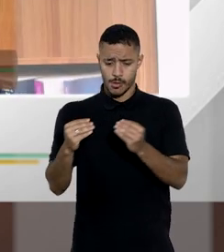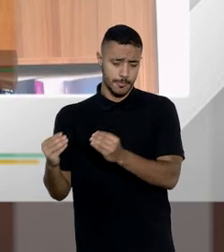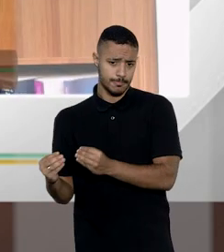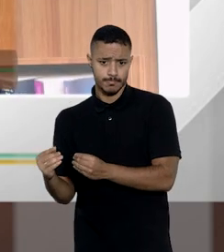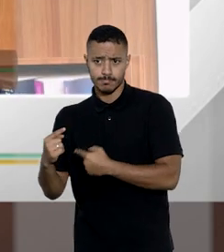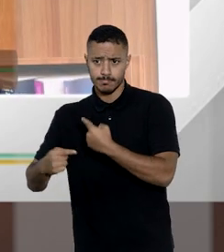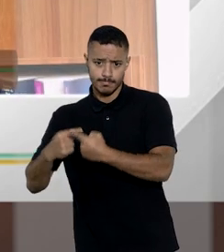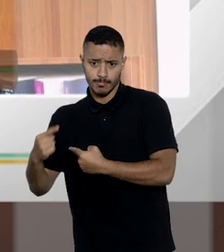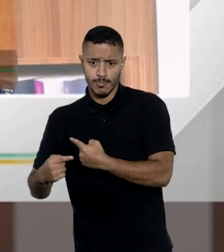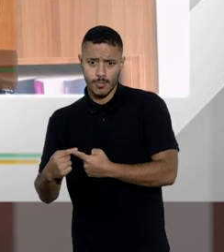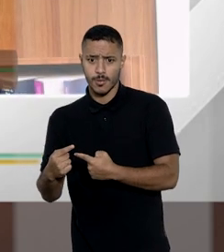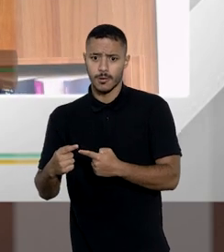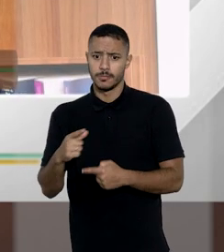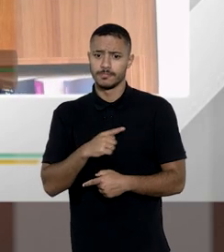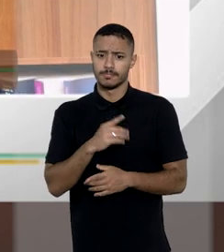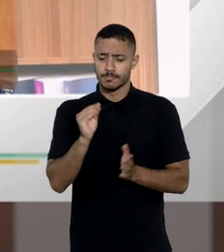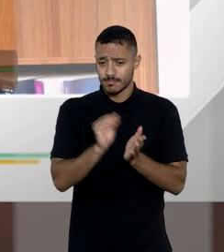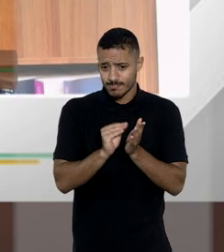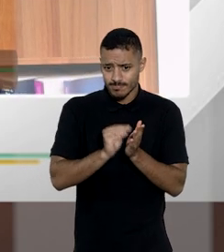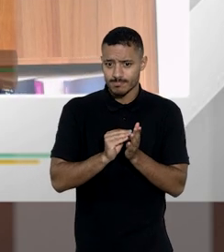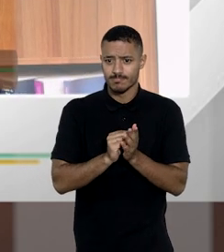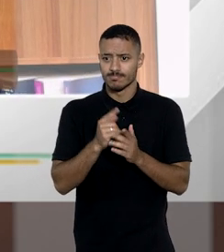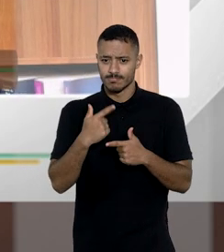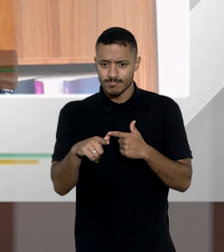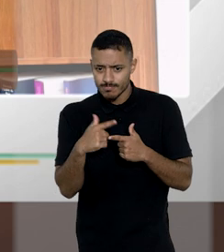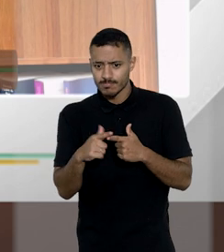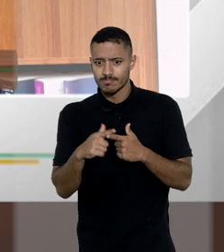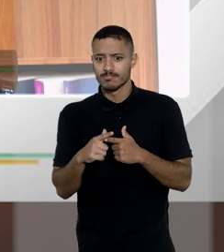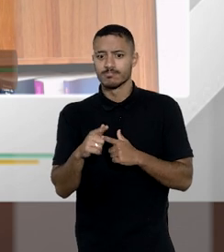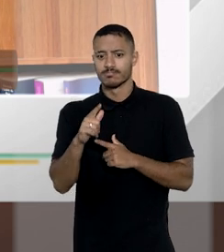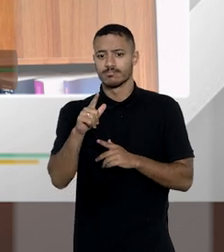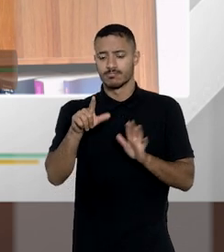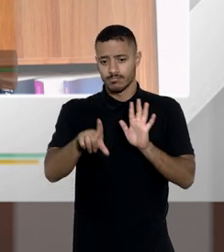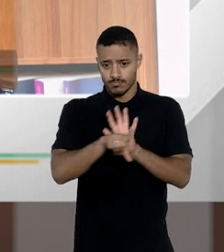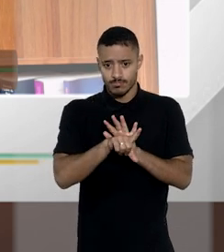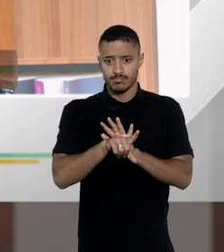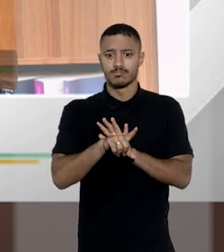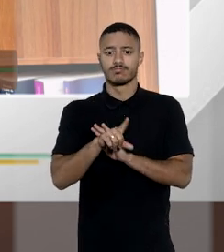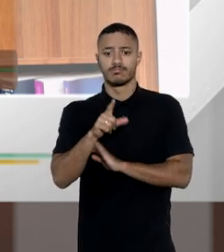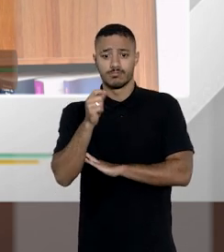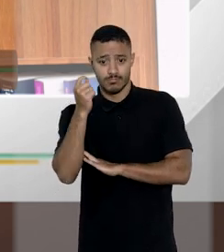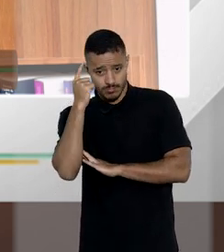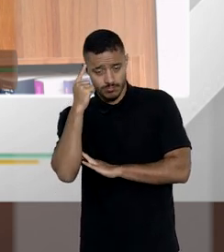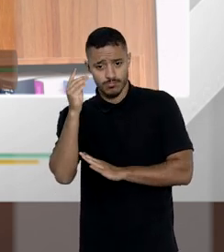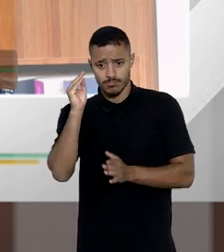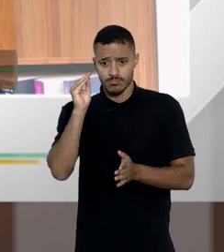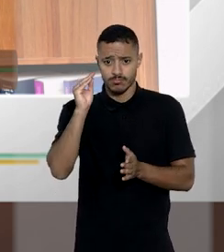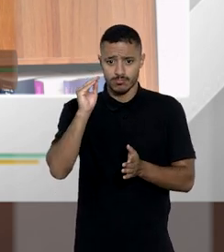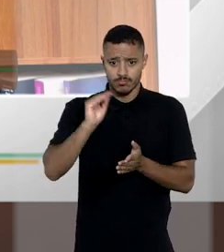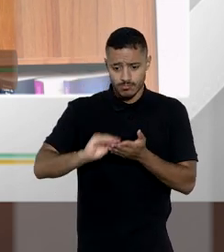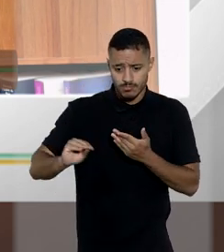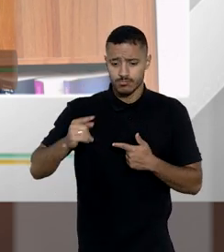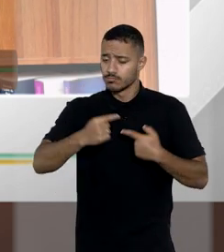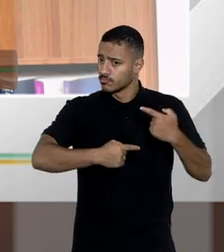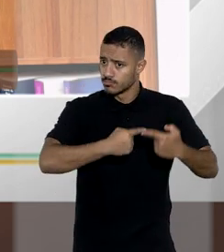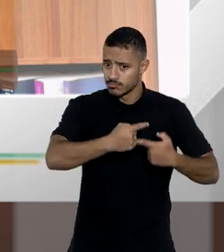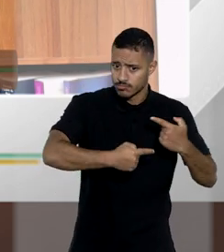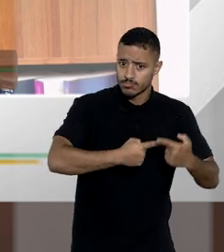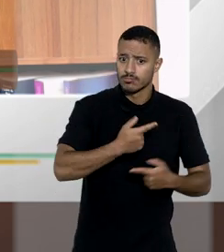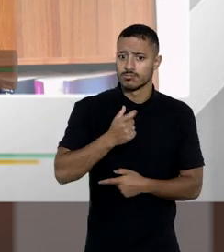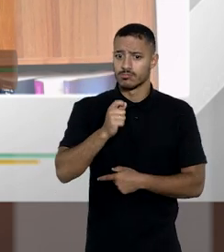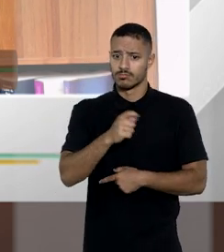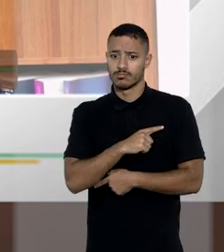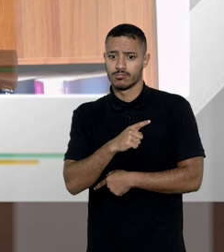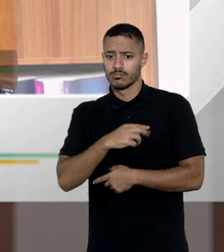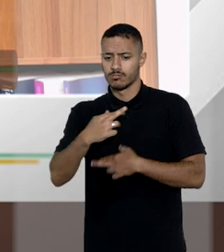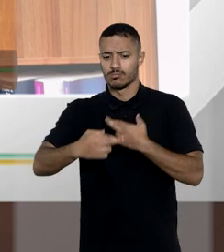e decorre por uma falha no processo legislativo onde a intenção do legislador seria de excluir a herança de